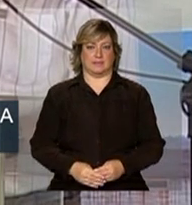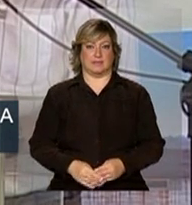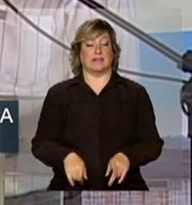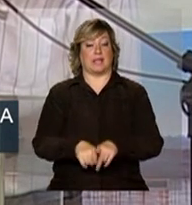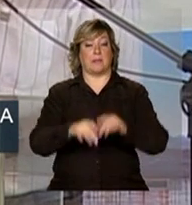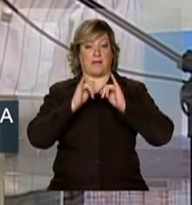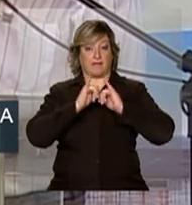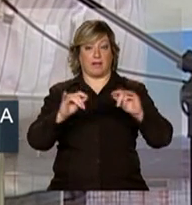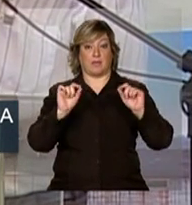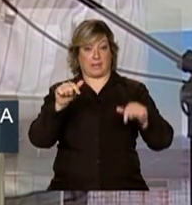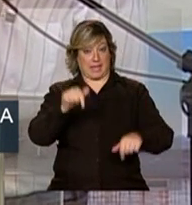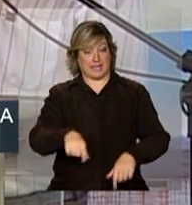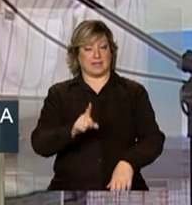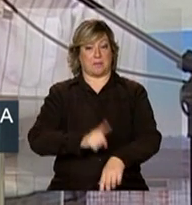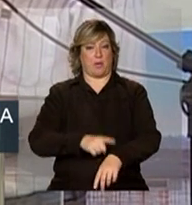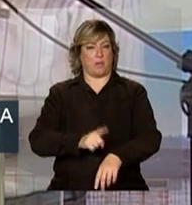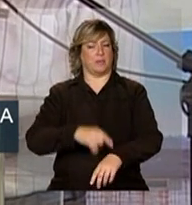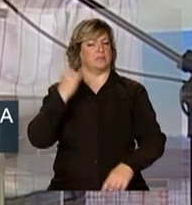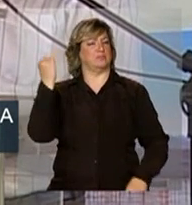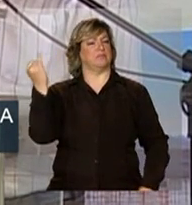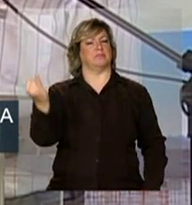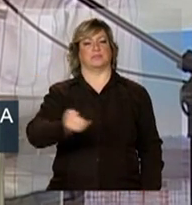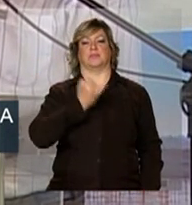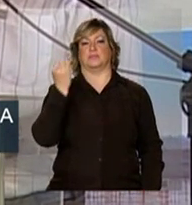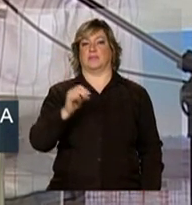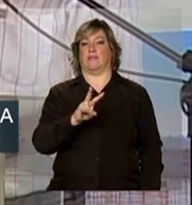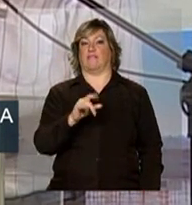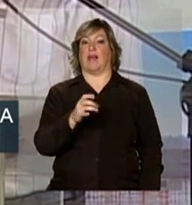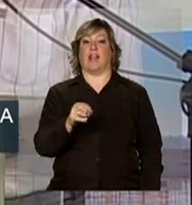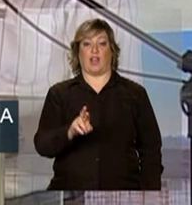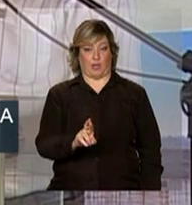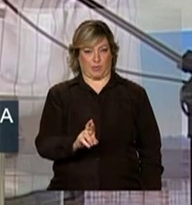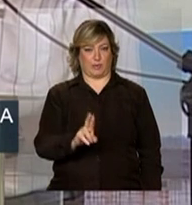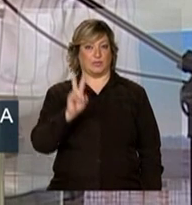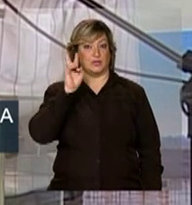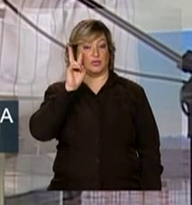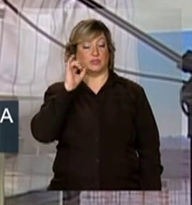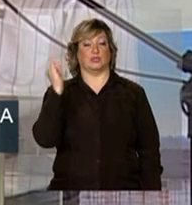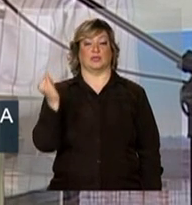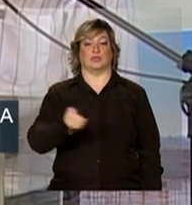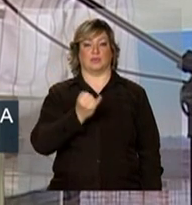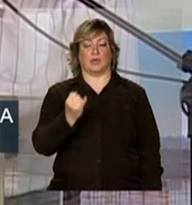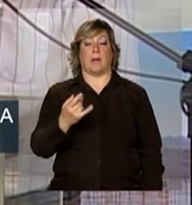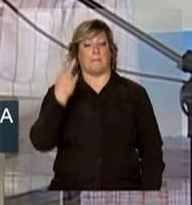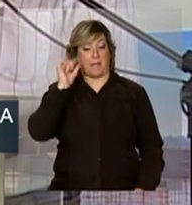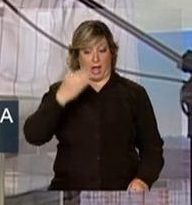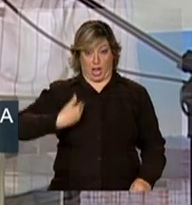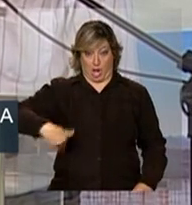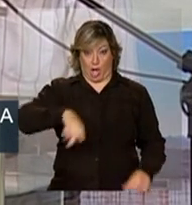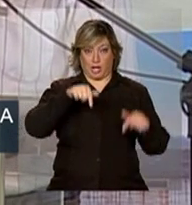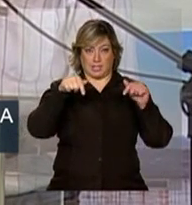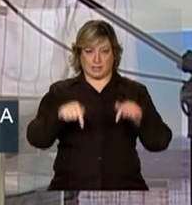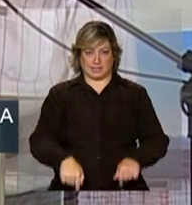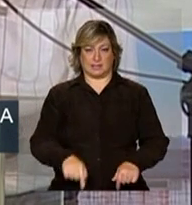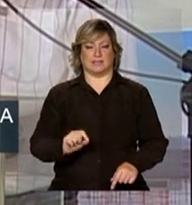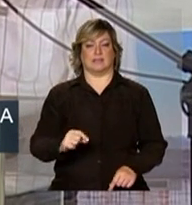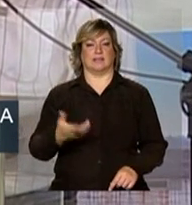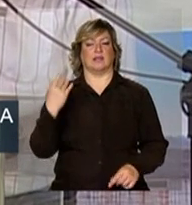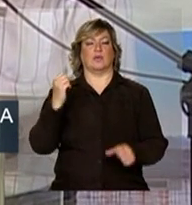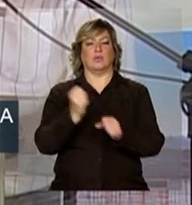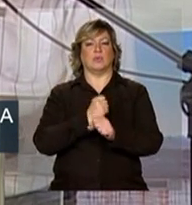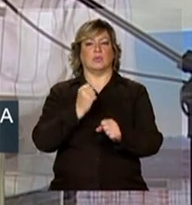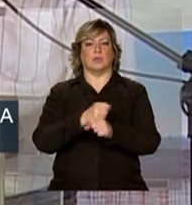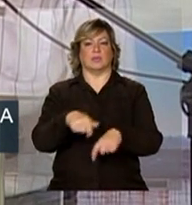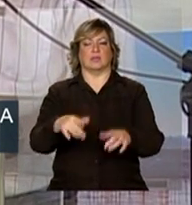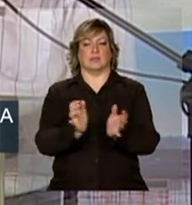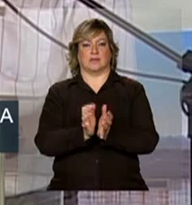dizer que esse é um momento histórico, senhora presidente, para nós, do Movimento dos Ativos da Barragem, que durante a construção da H.E. Estreito,